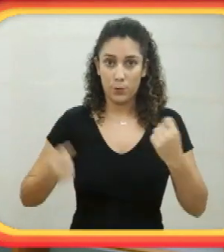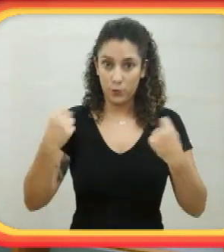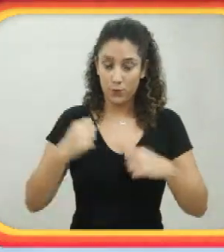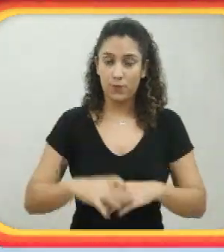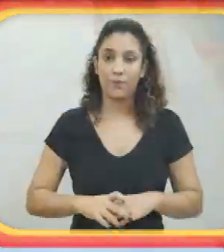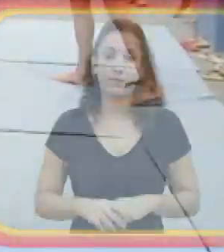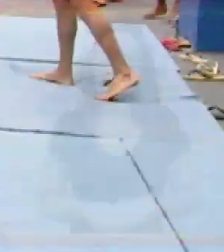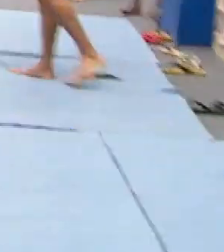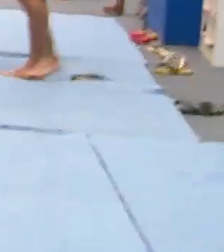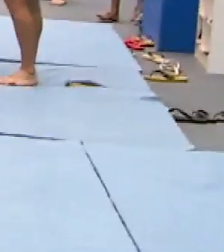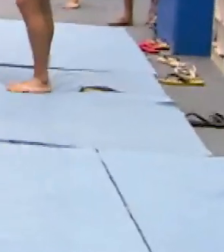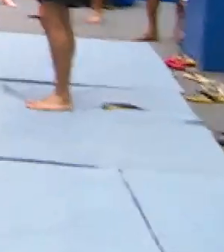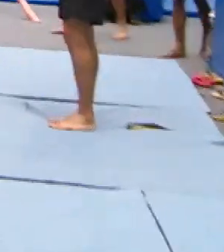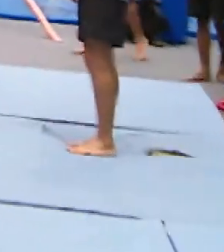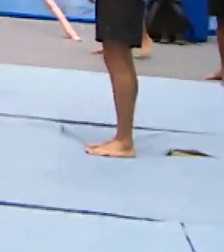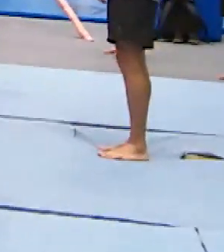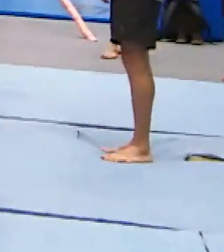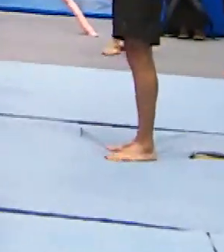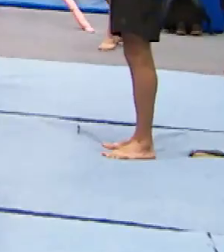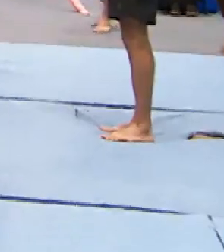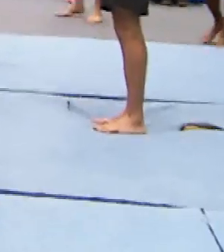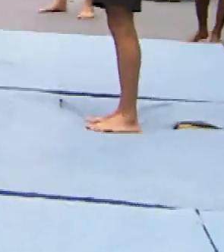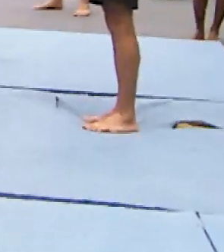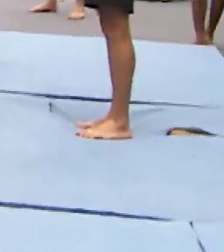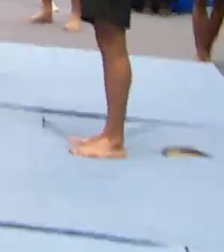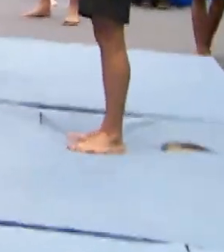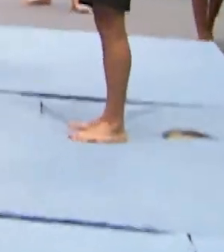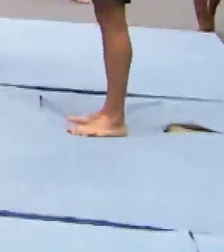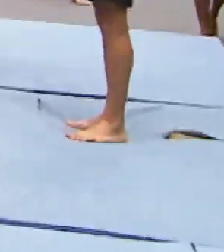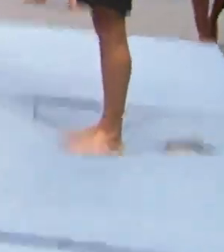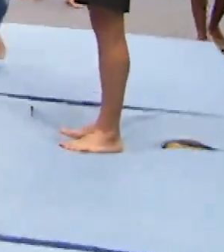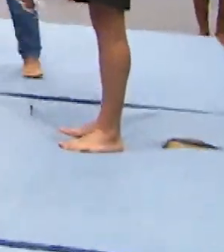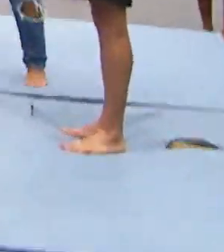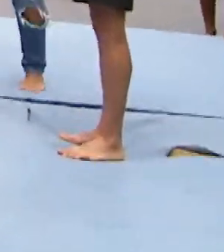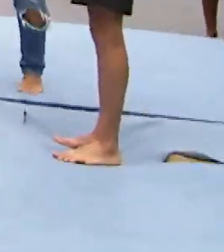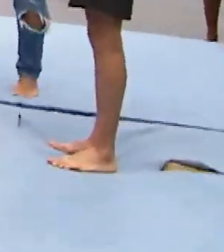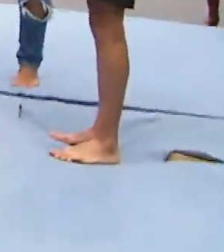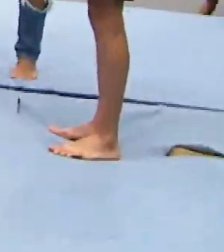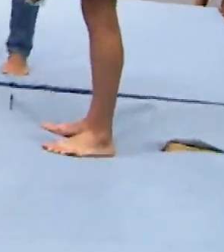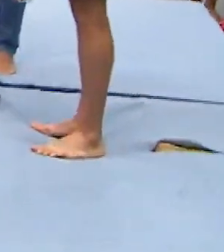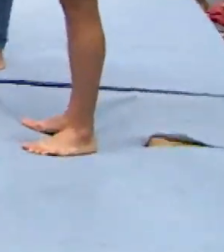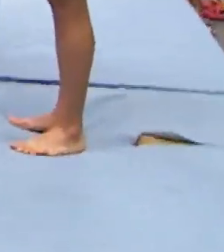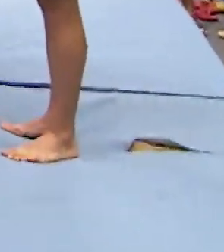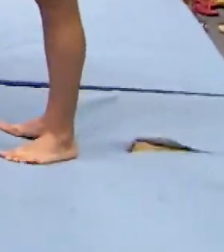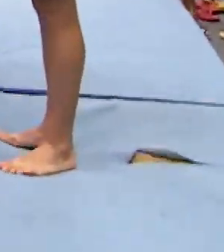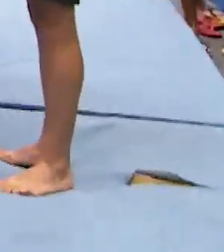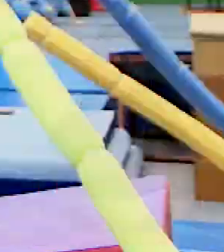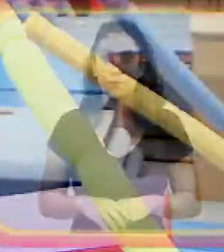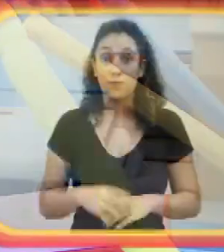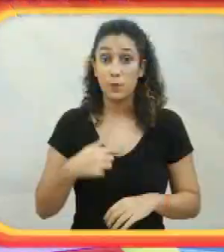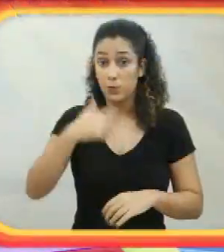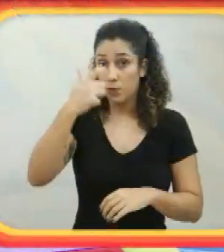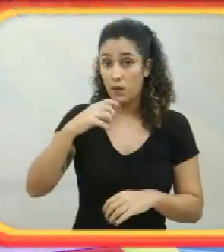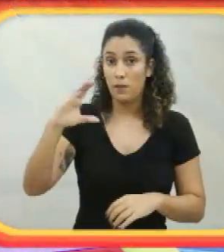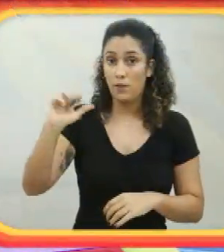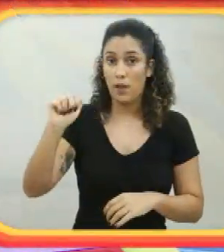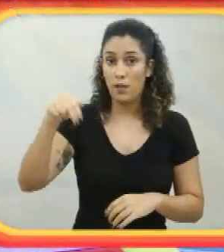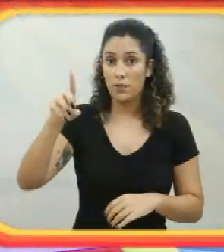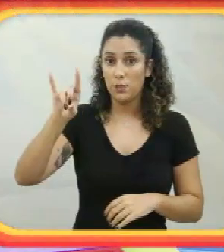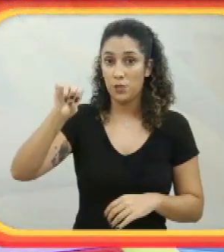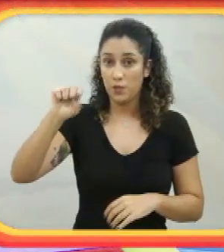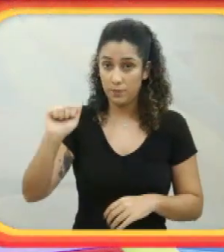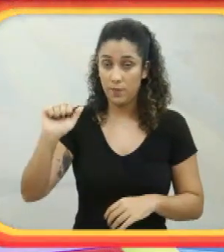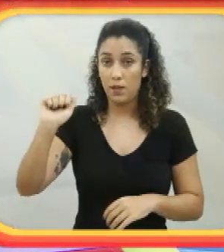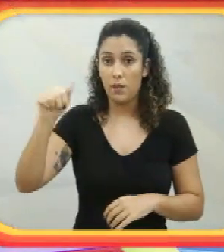muscular. Um rapaz anda na trave de equilíbrio. Um educador físico bate palmas. Um rapaz pula em blocos amarelos acolchoados. Eu sou Candice Andréia, mãe do Igor,